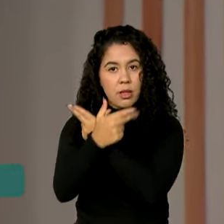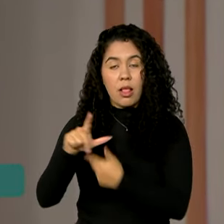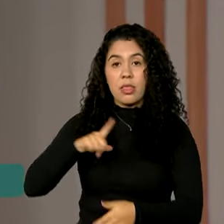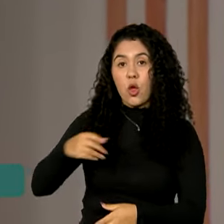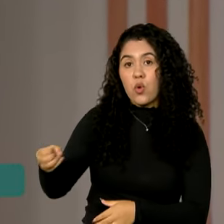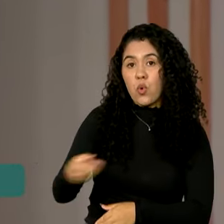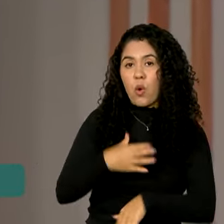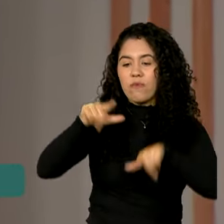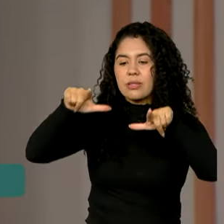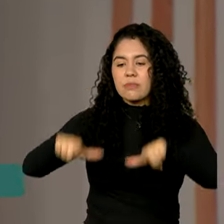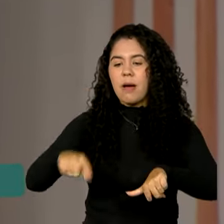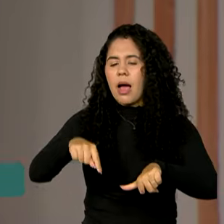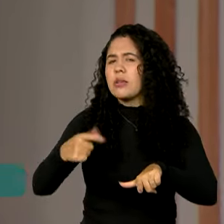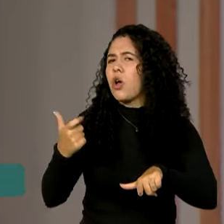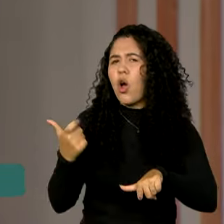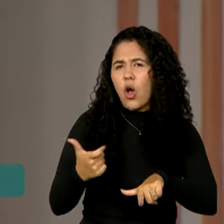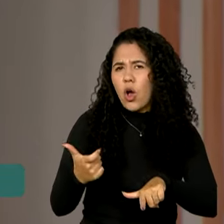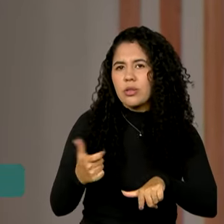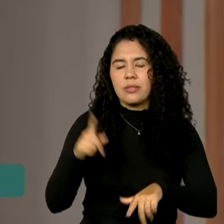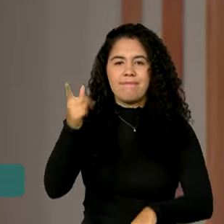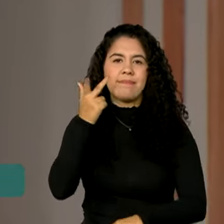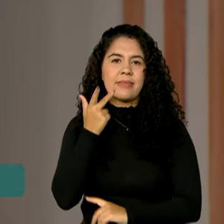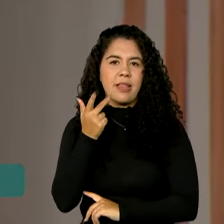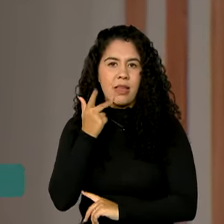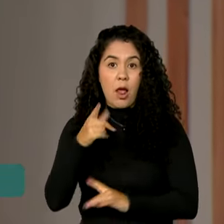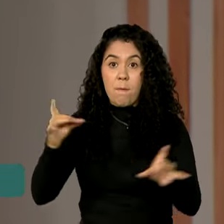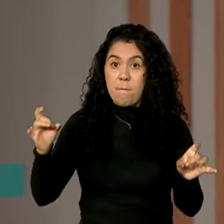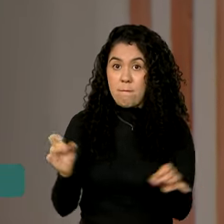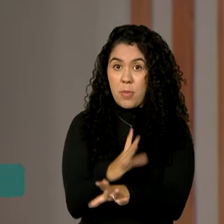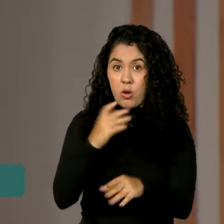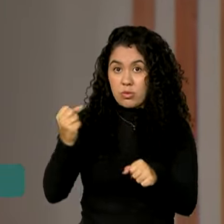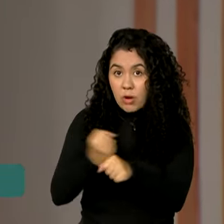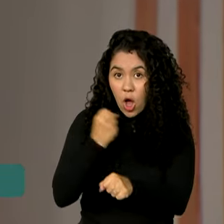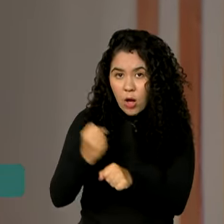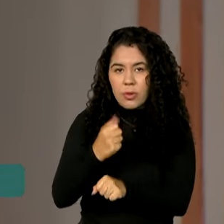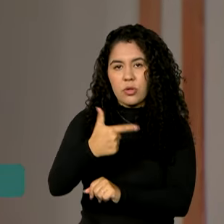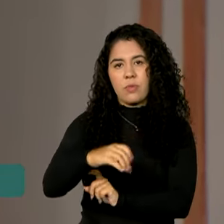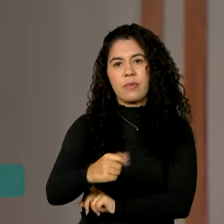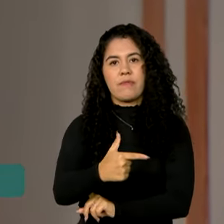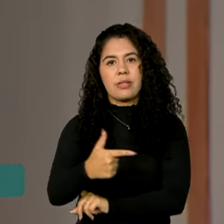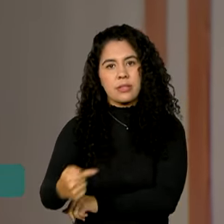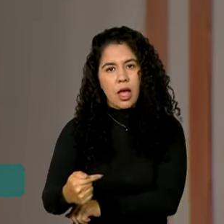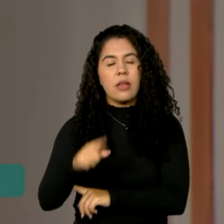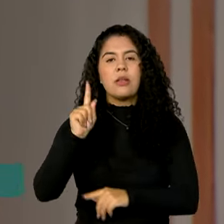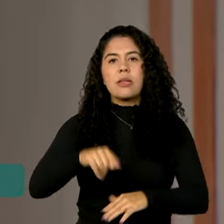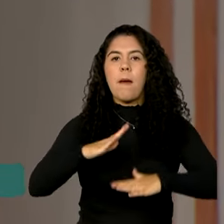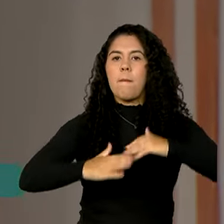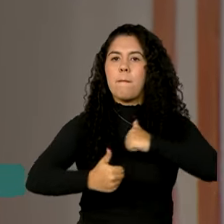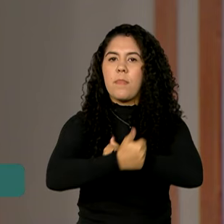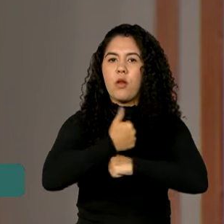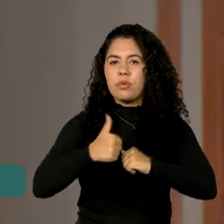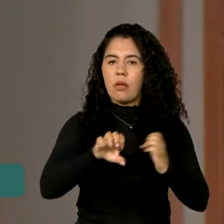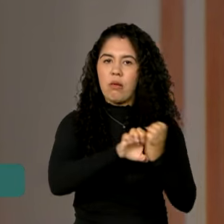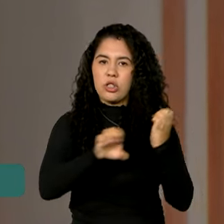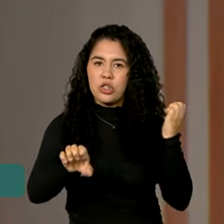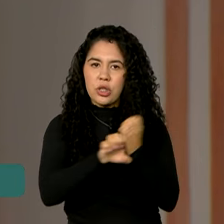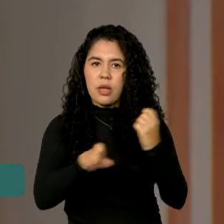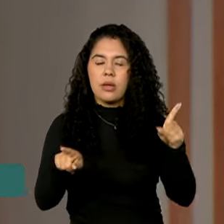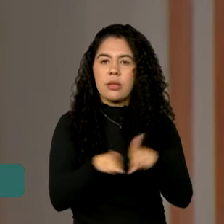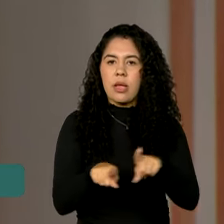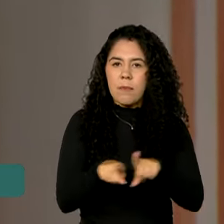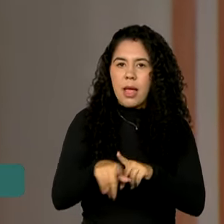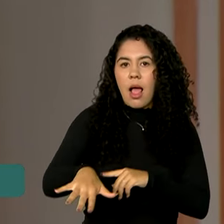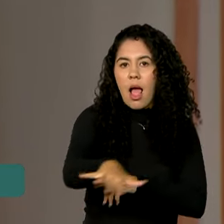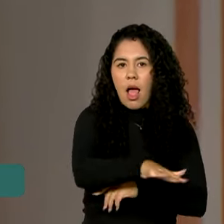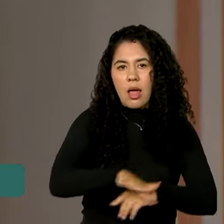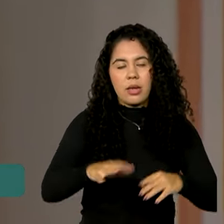que deve estar pronto até 2027. Um centro de excelência na formação de engenheiros em áreas estratégicas